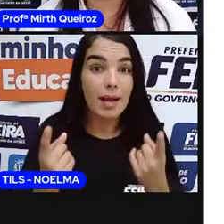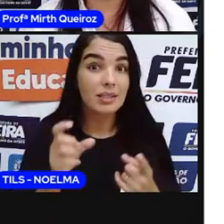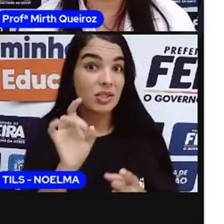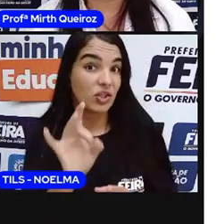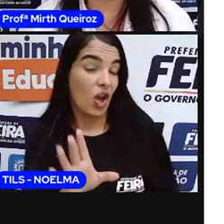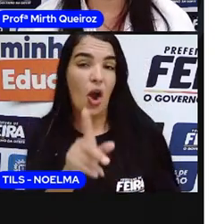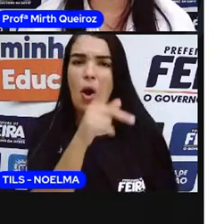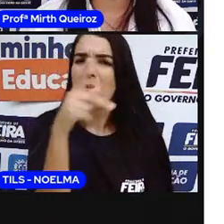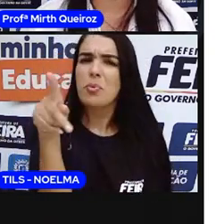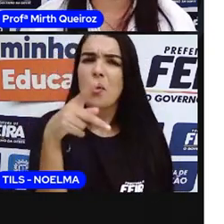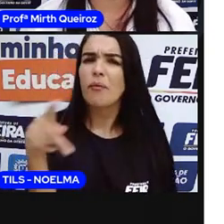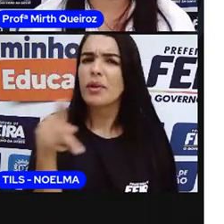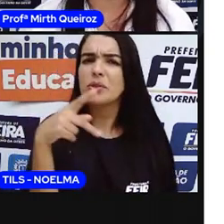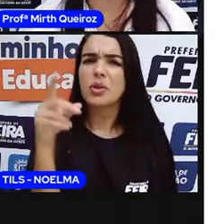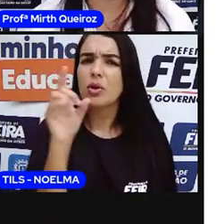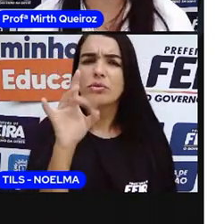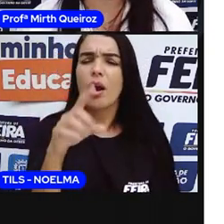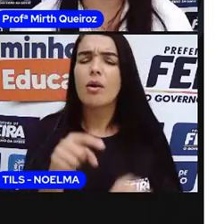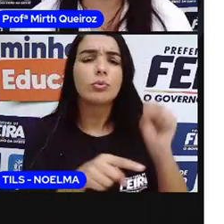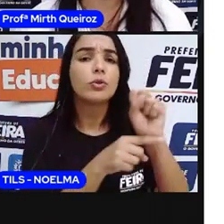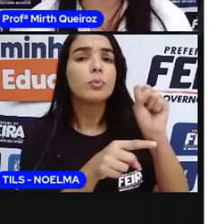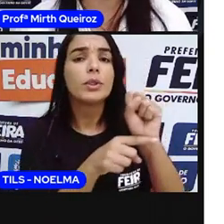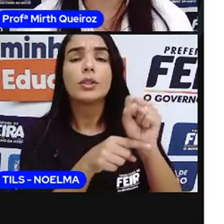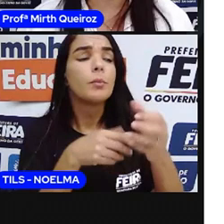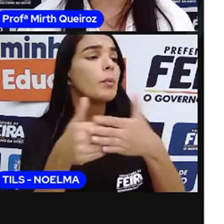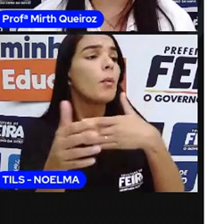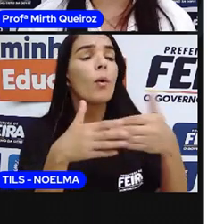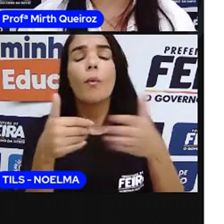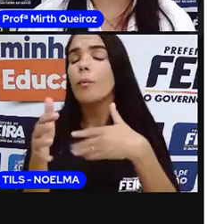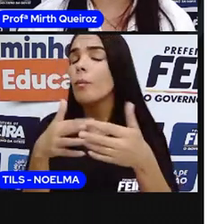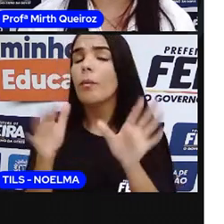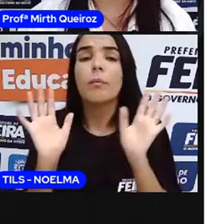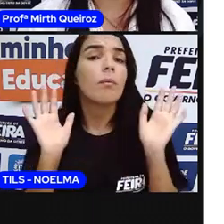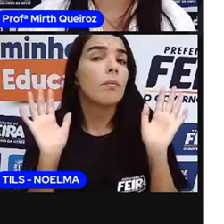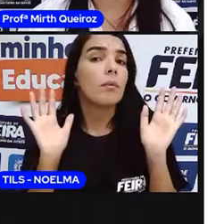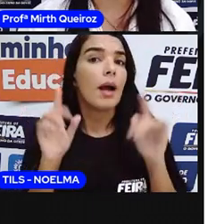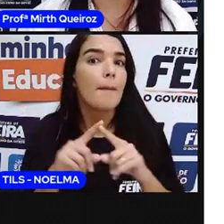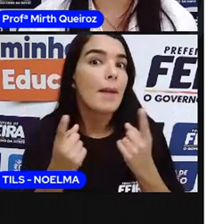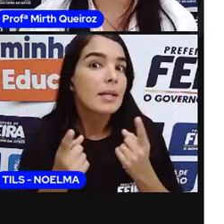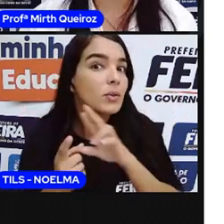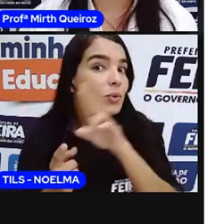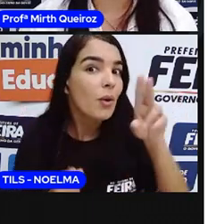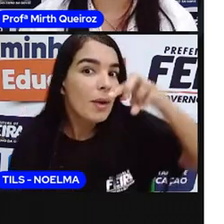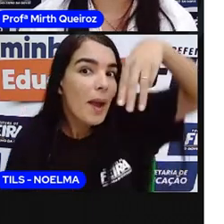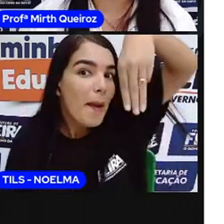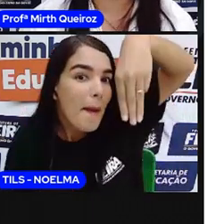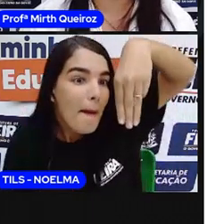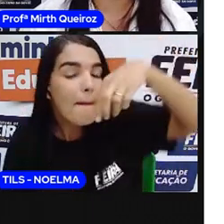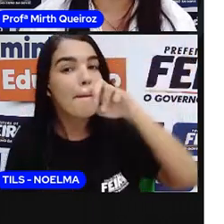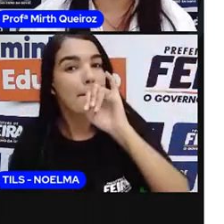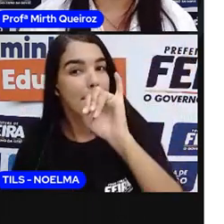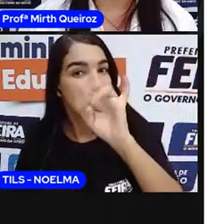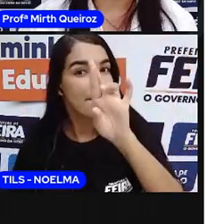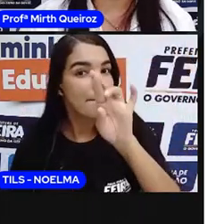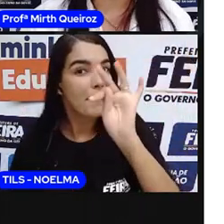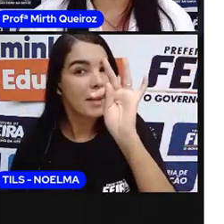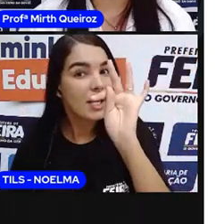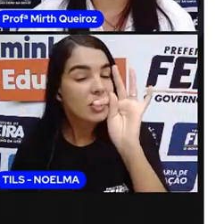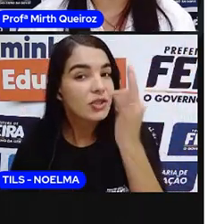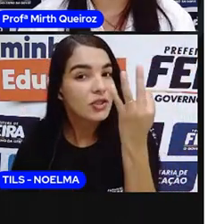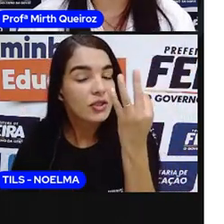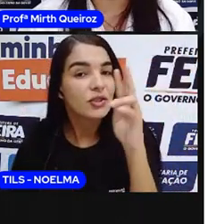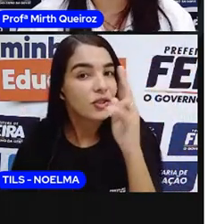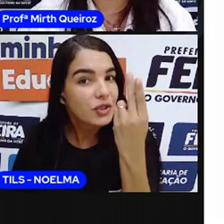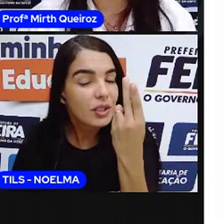professor é um substantivo comum, qualquer um pode ser, mas Mirti já é um substantivo próprio, né? Porque